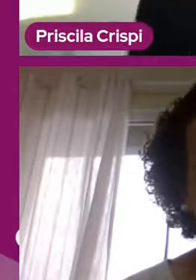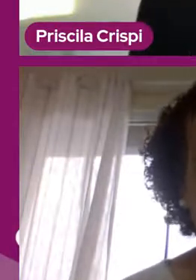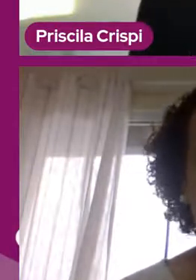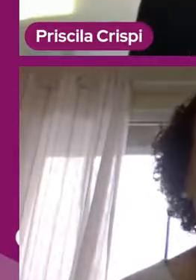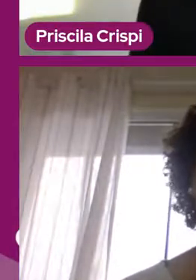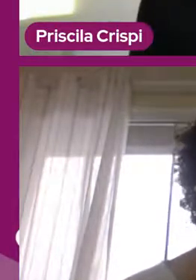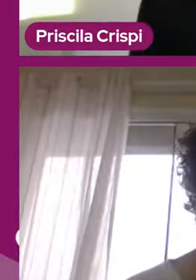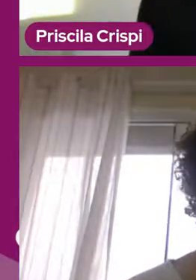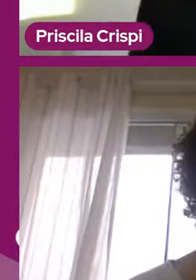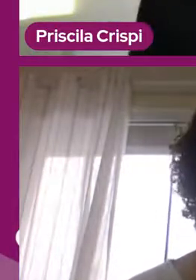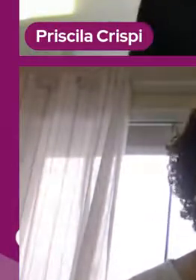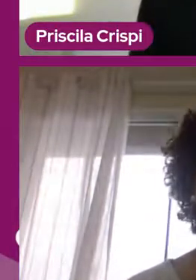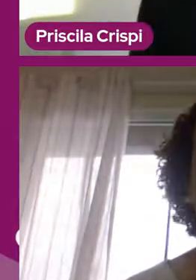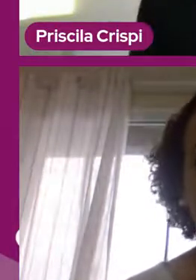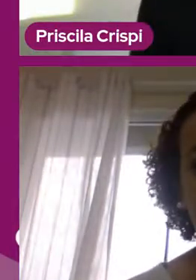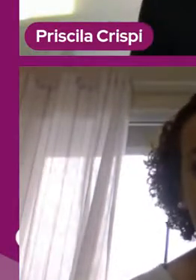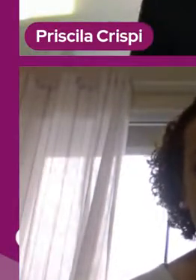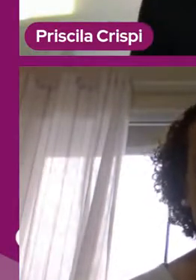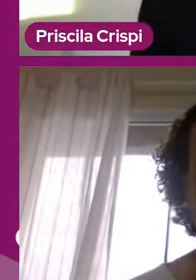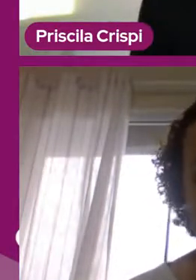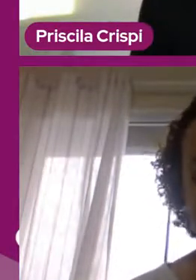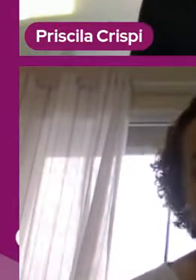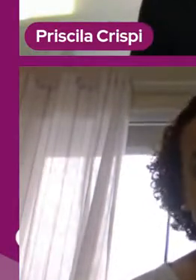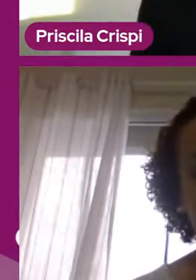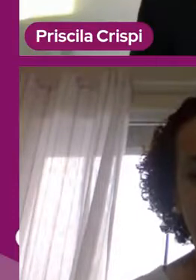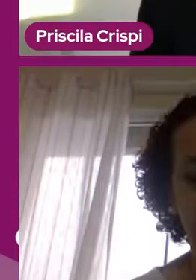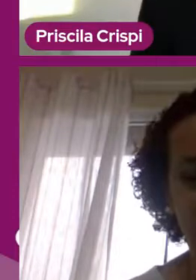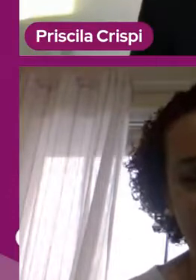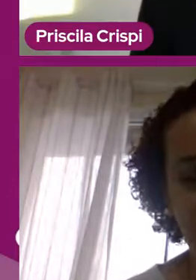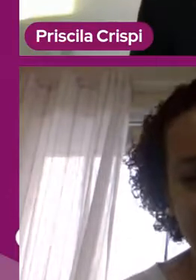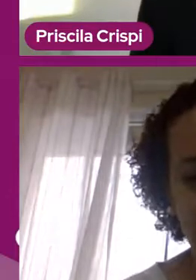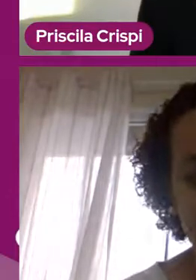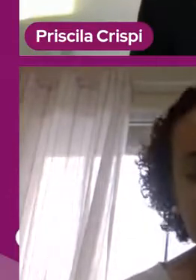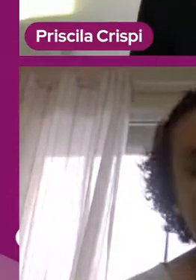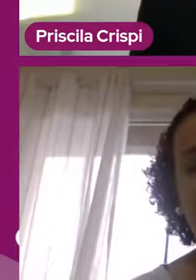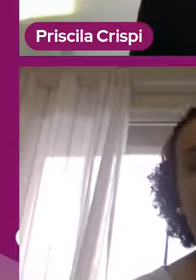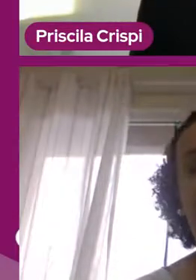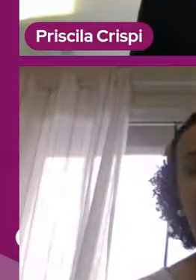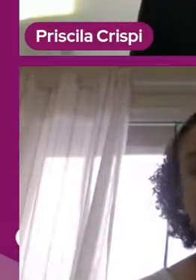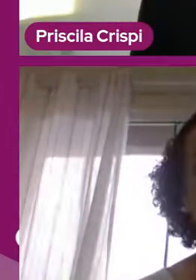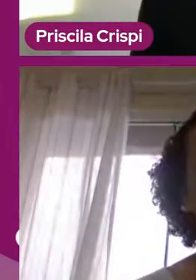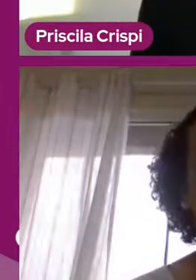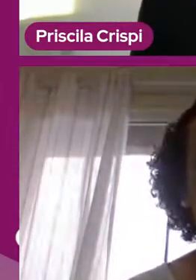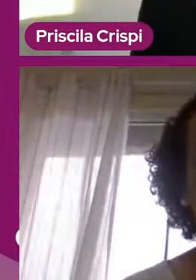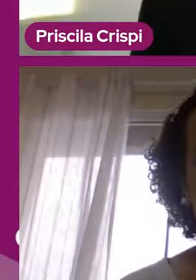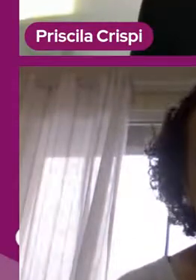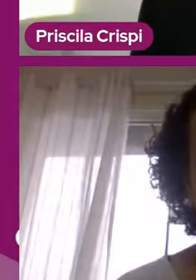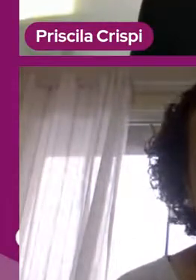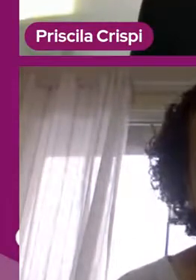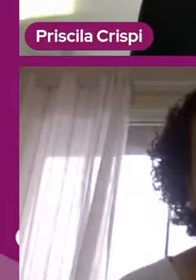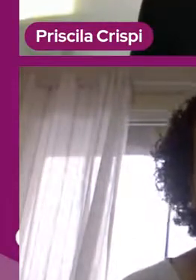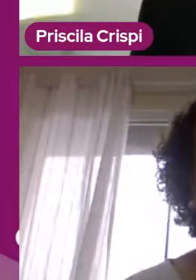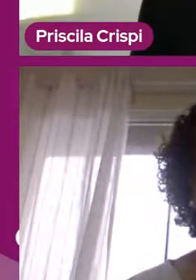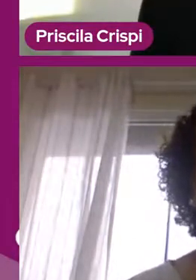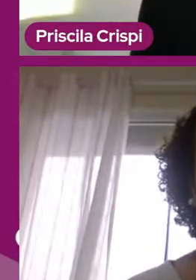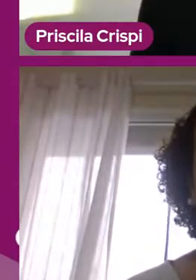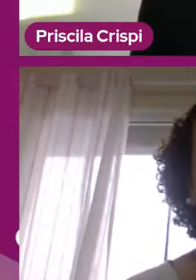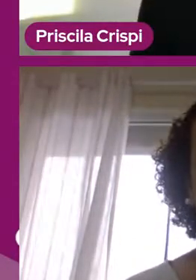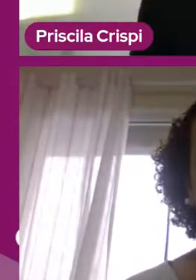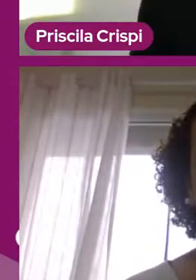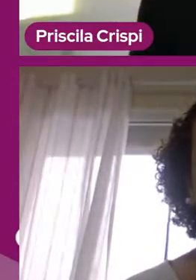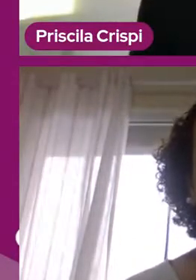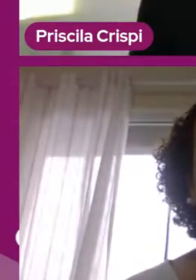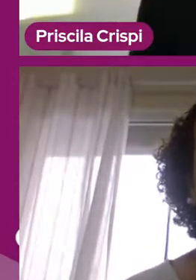períodos. Tenho dois cargos. Trabalho no período da manhã e no período da tarde. Aí, no período da manhã, eu